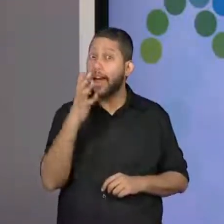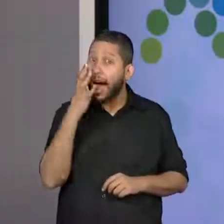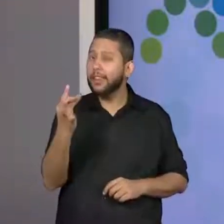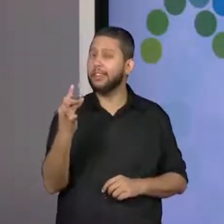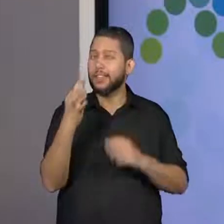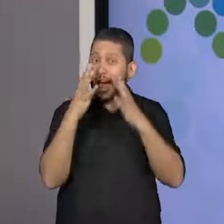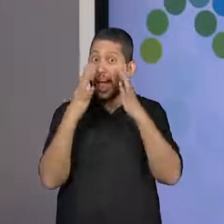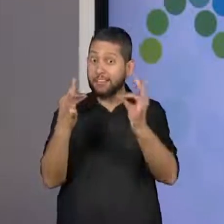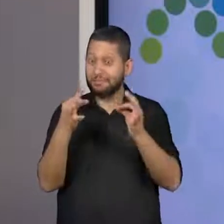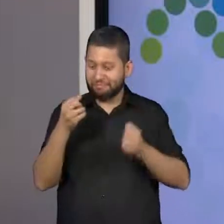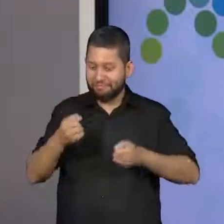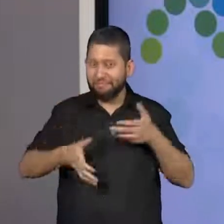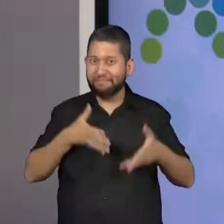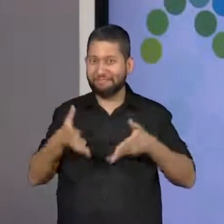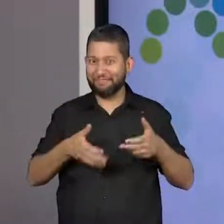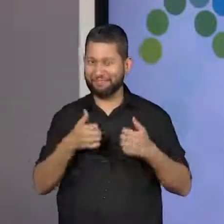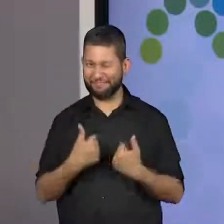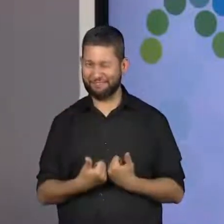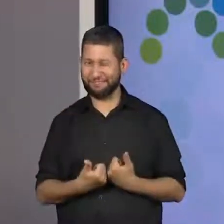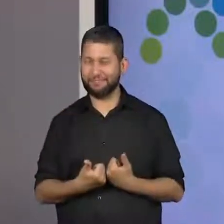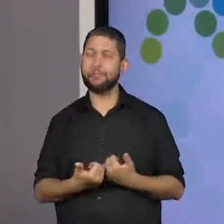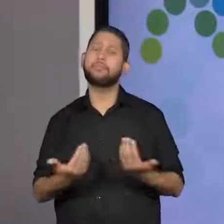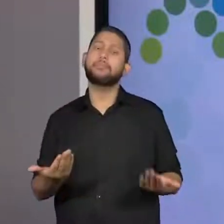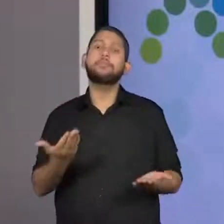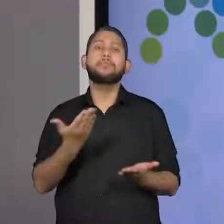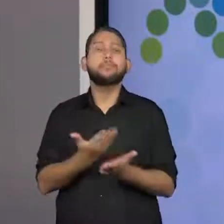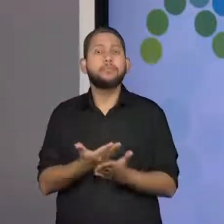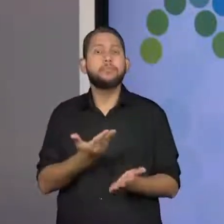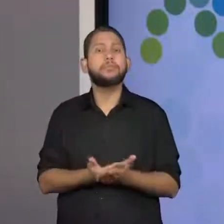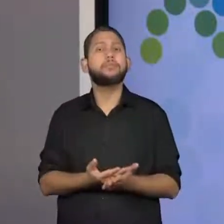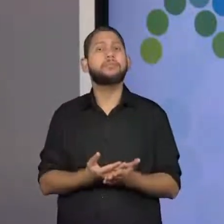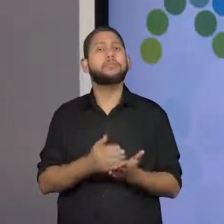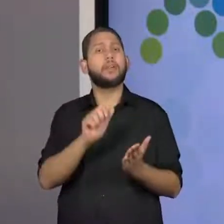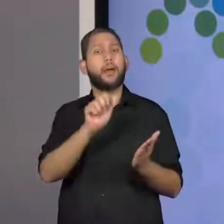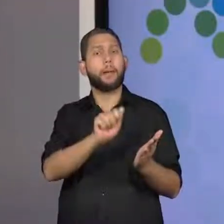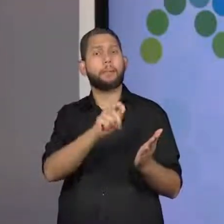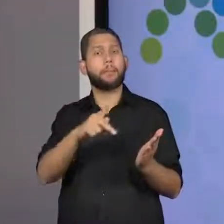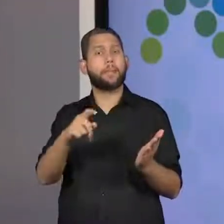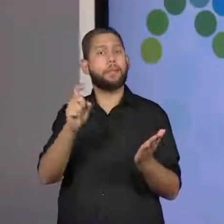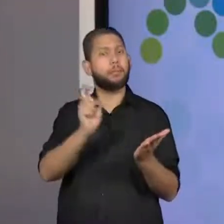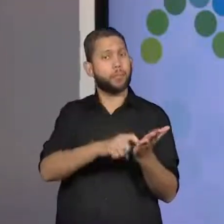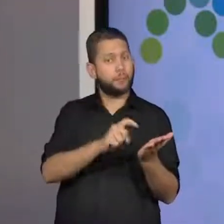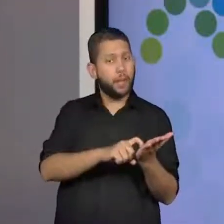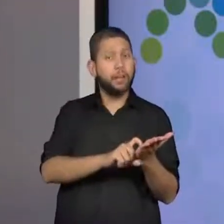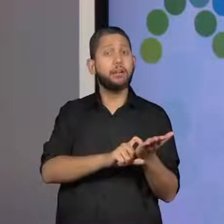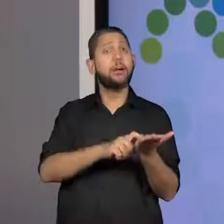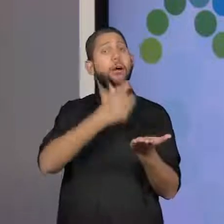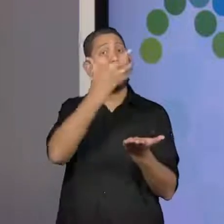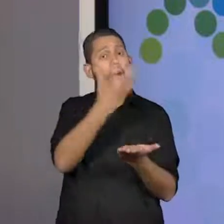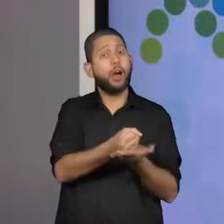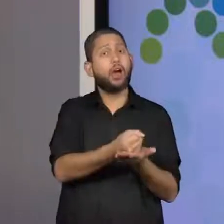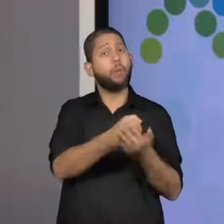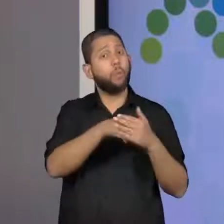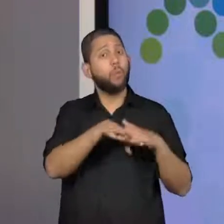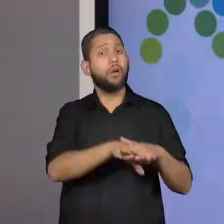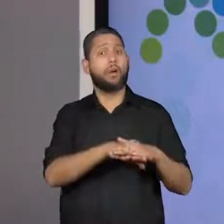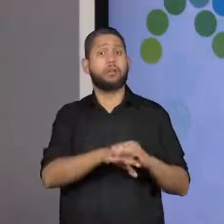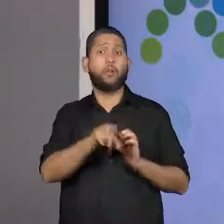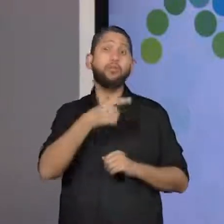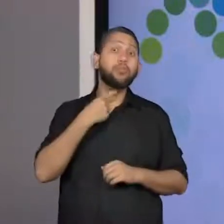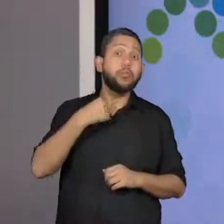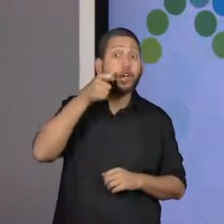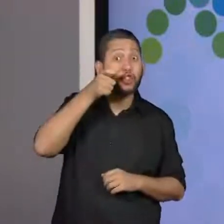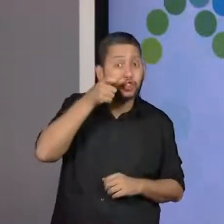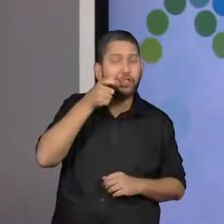e lembrando também que essa aula pode ser vista e revista quantas vezes você quiser, porque ela